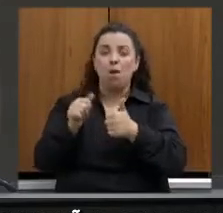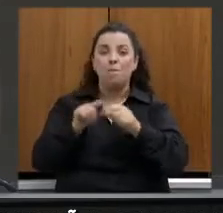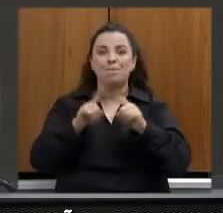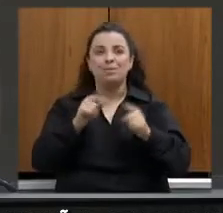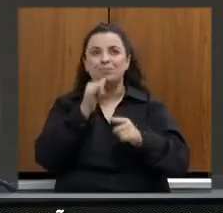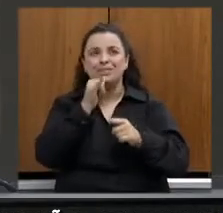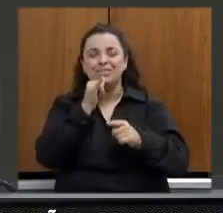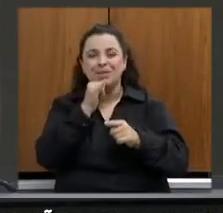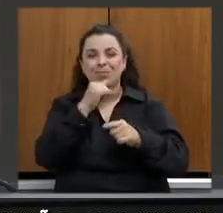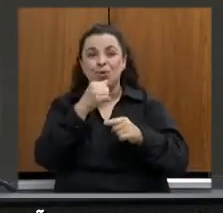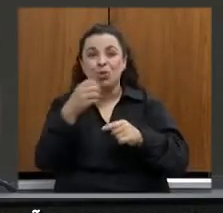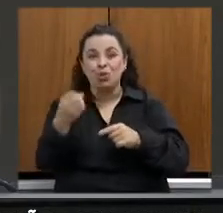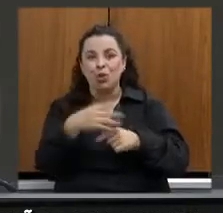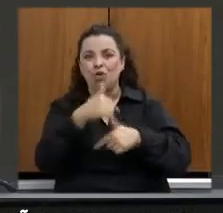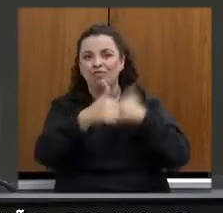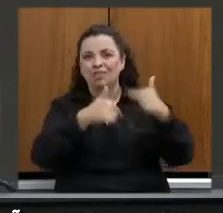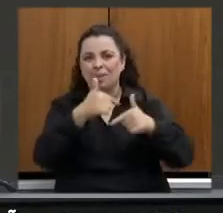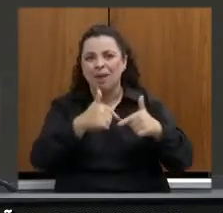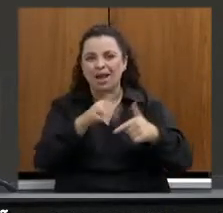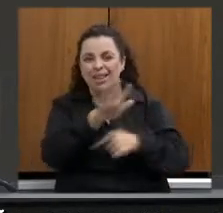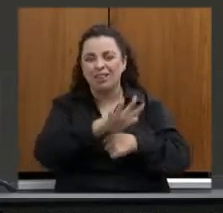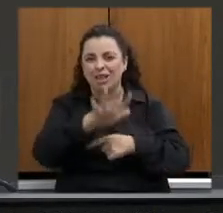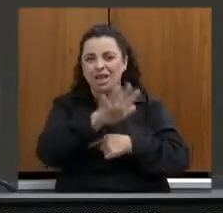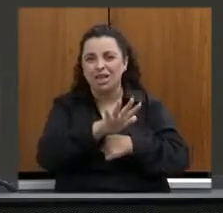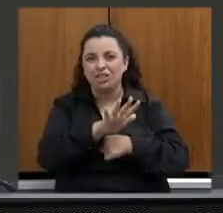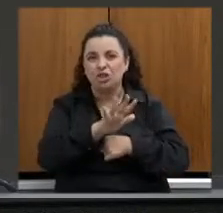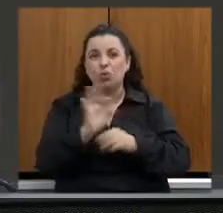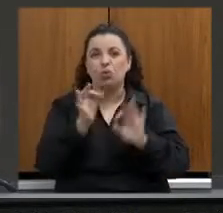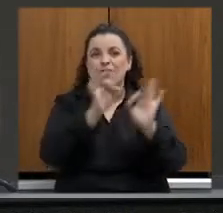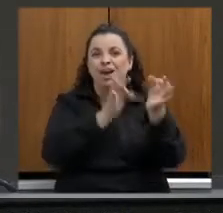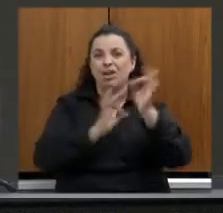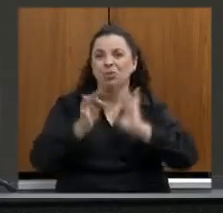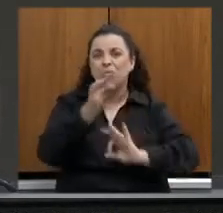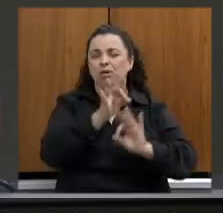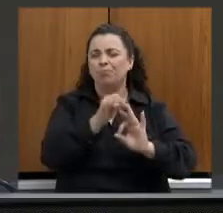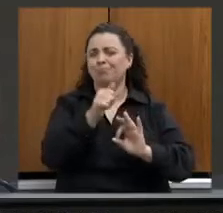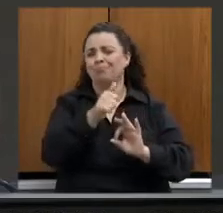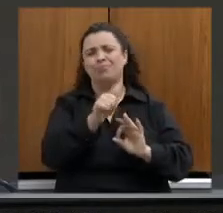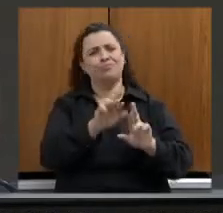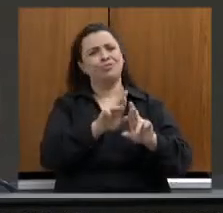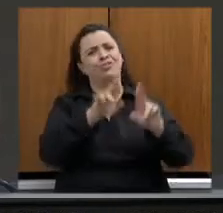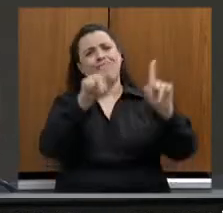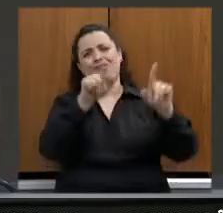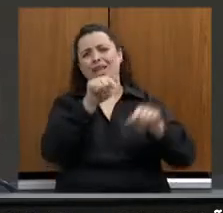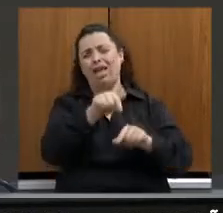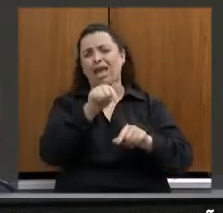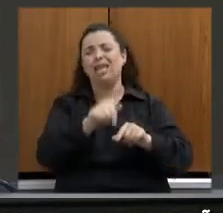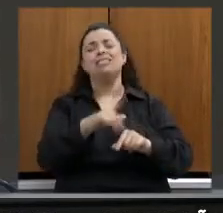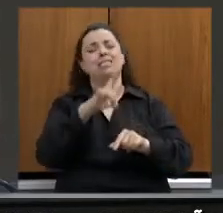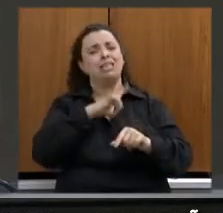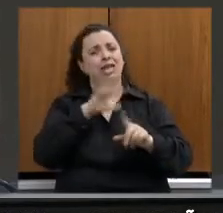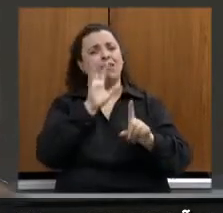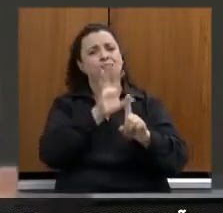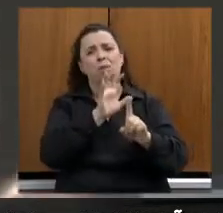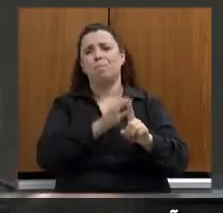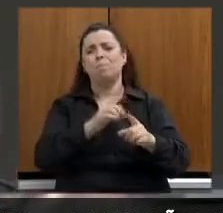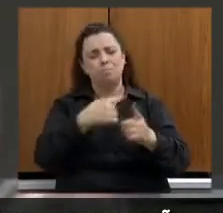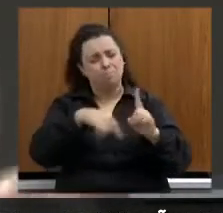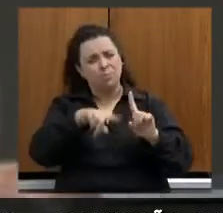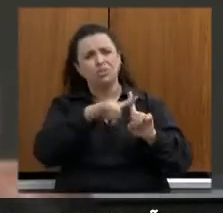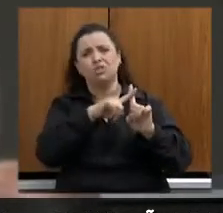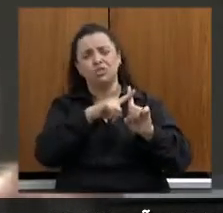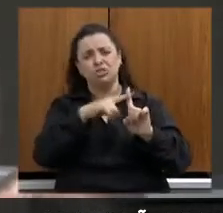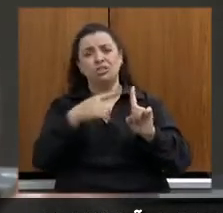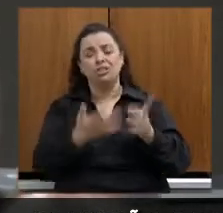Agora, o setor de turismo, quando cresce, e cresce da maneira que tem crescido aqui em Minas, ele gera empregos em todo o Estado e